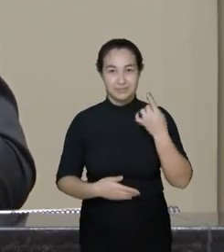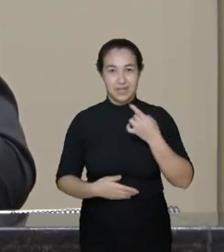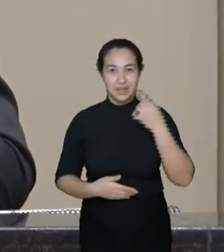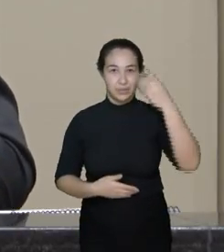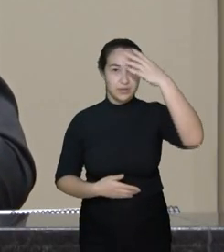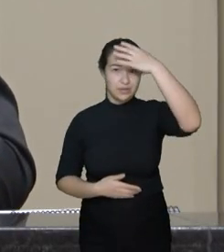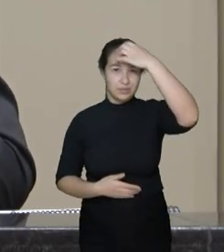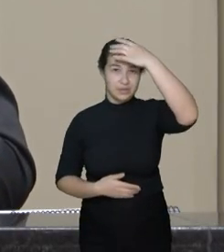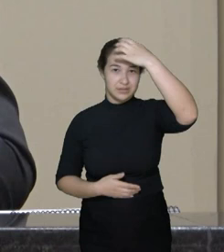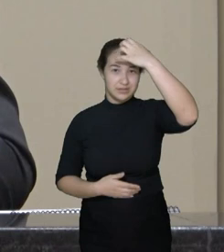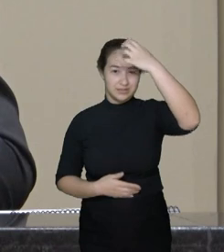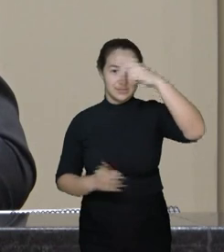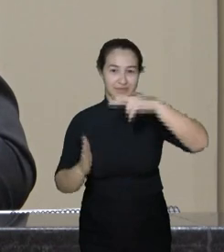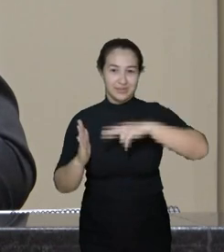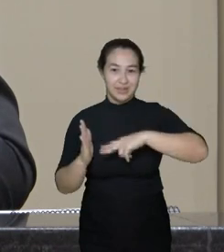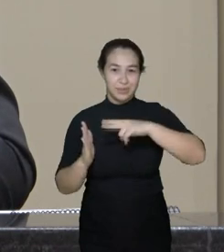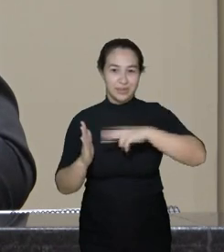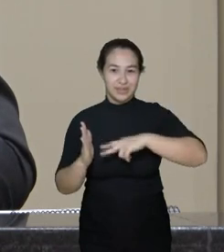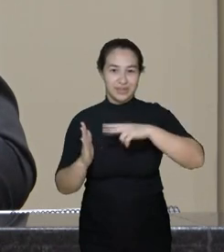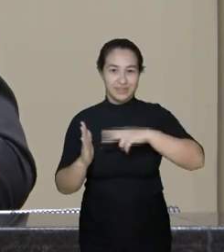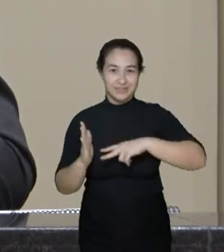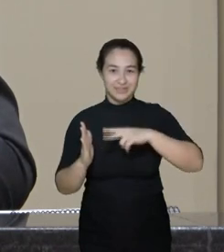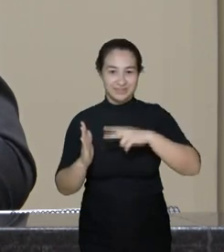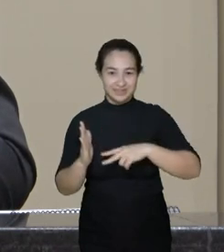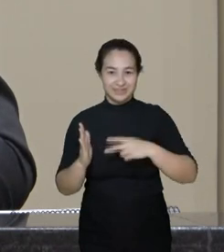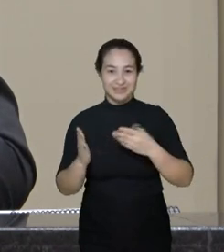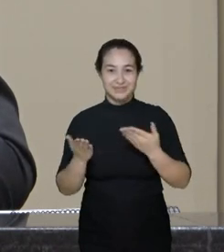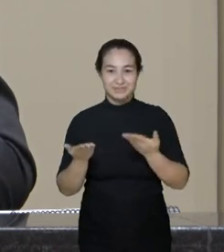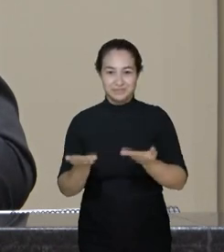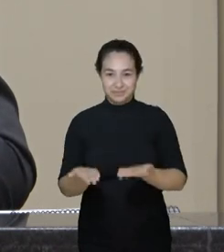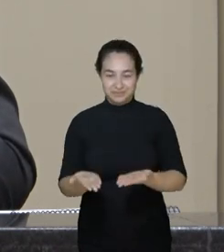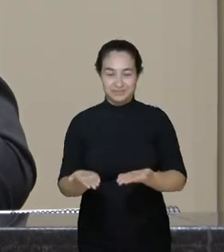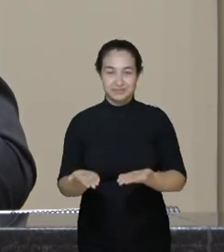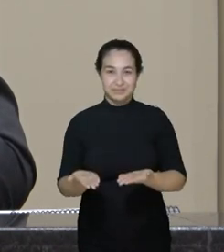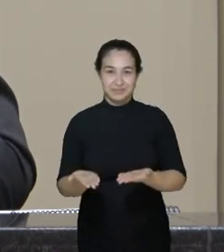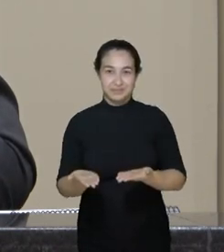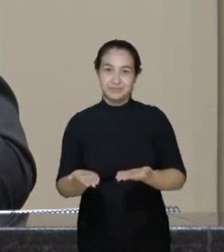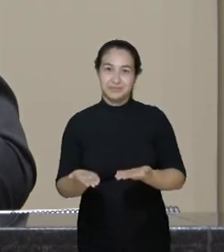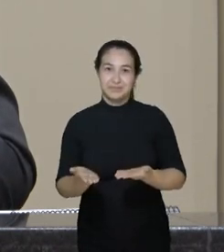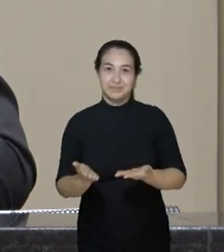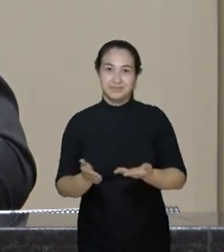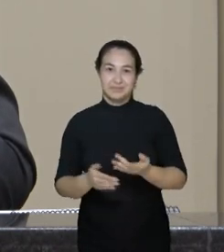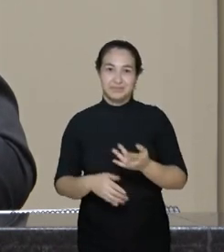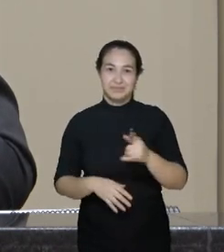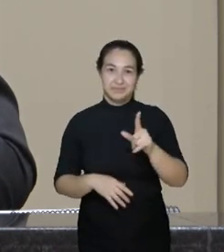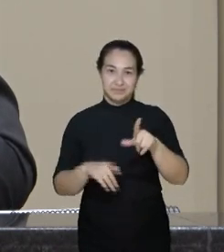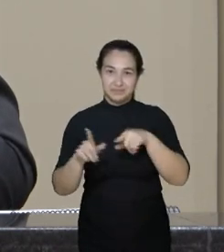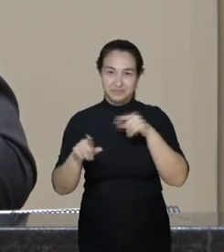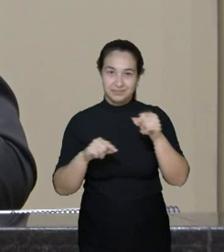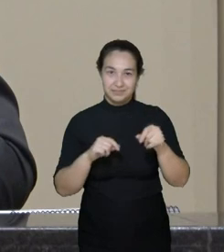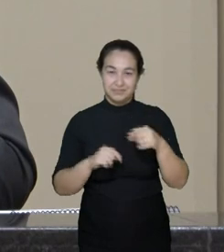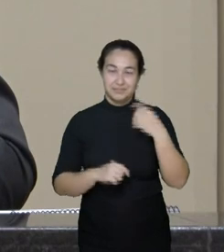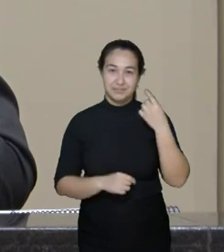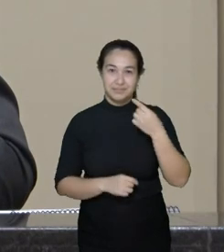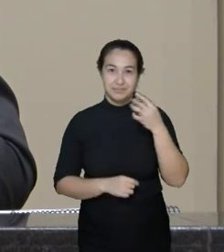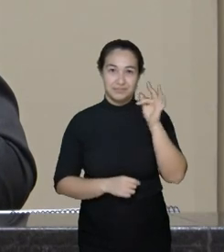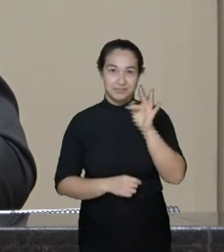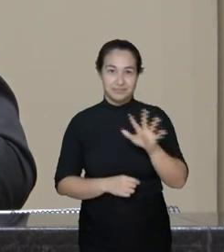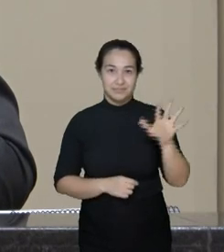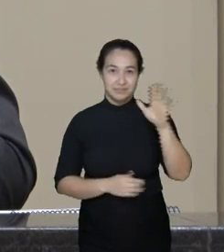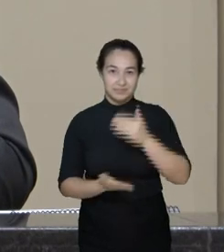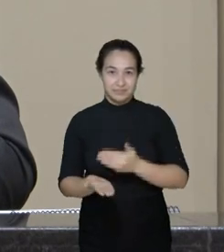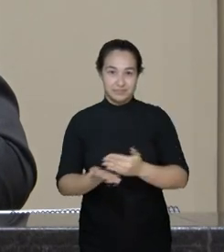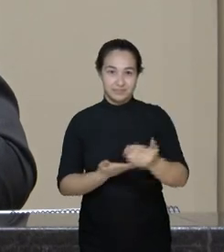Santos, deputado desta casa e agora com o mandato de deputado federal, a partir do dia 1º de